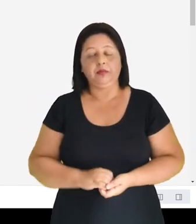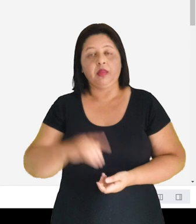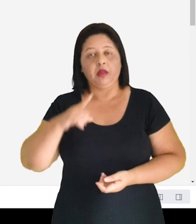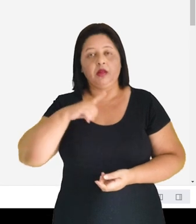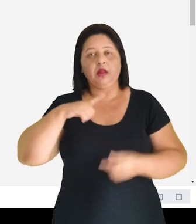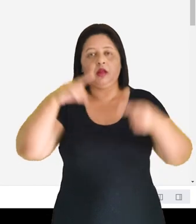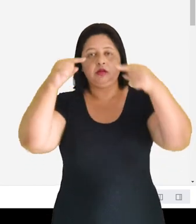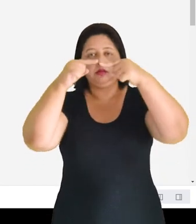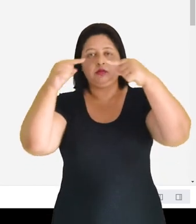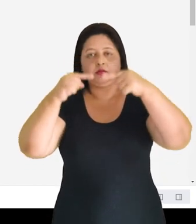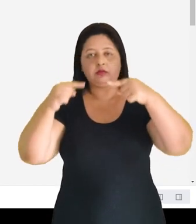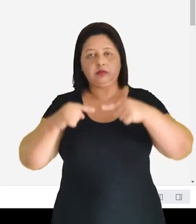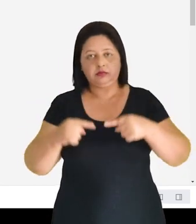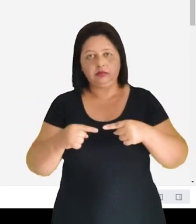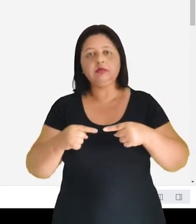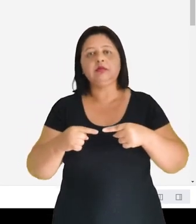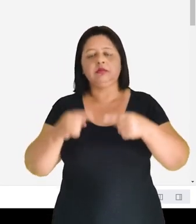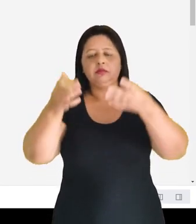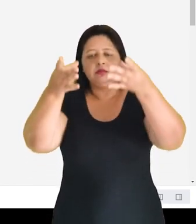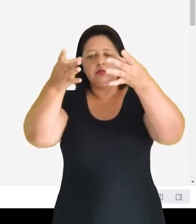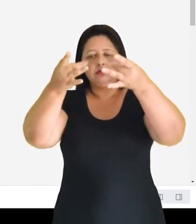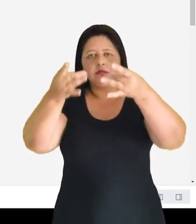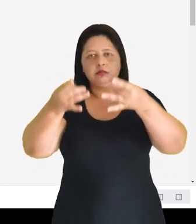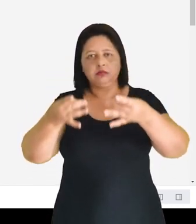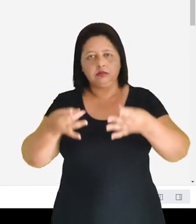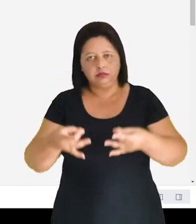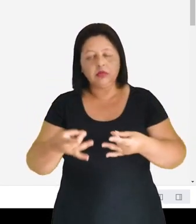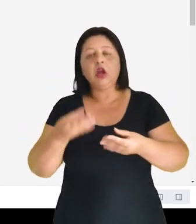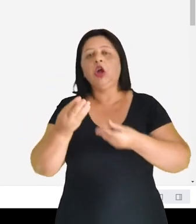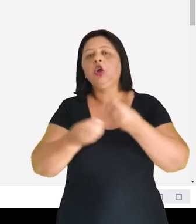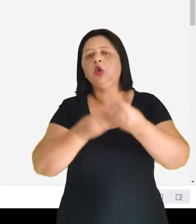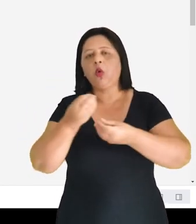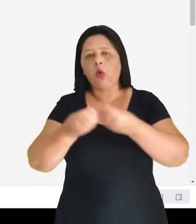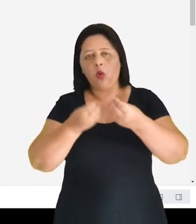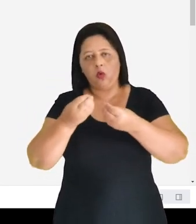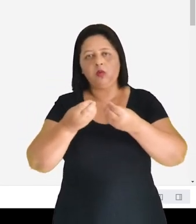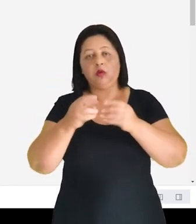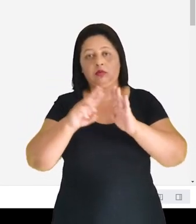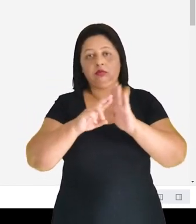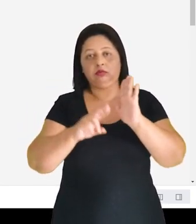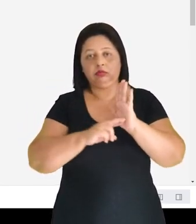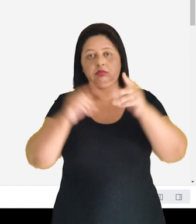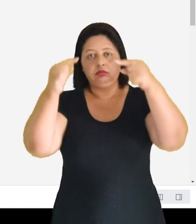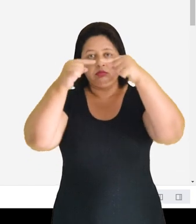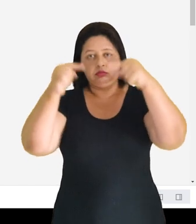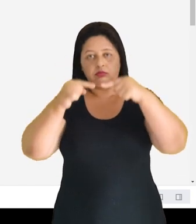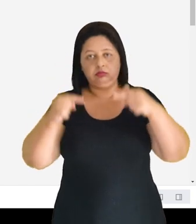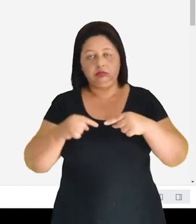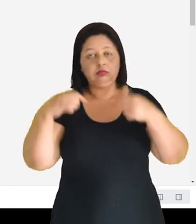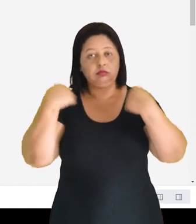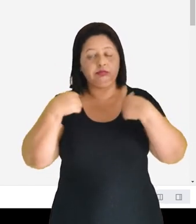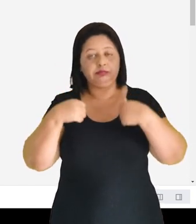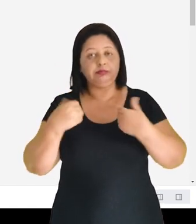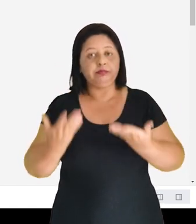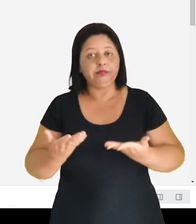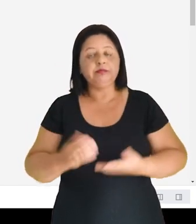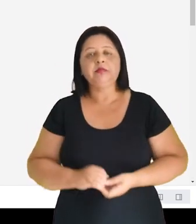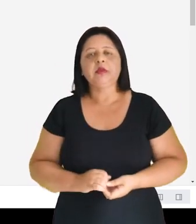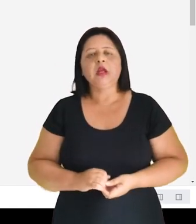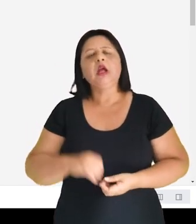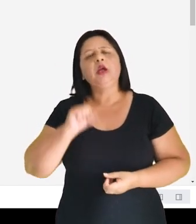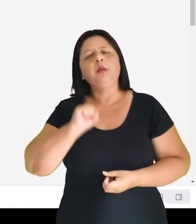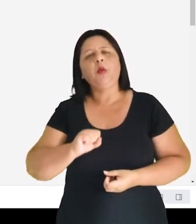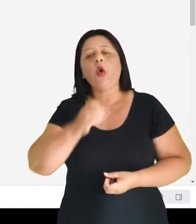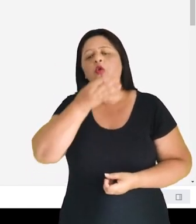Então, aqui eu tenho os critérios e uma descrição de como esse critério deve ter sido atendido e eu posso fazer um